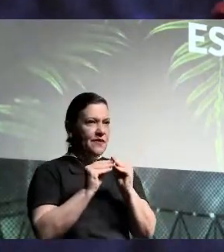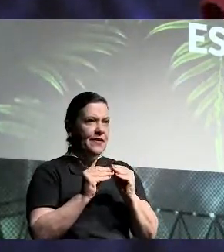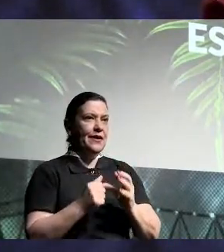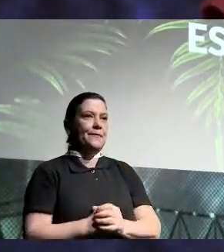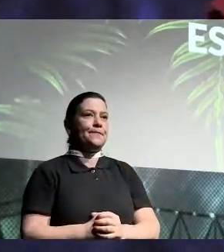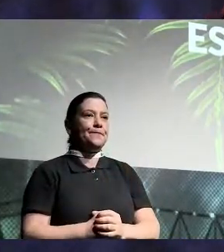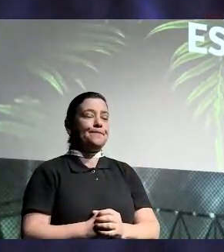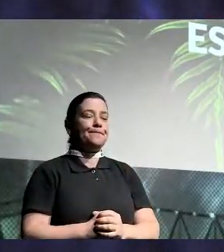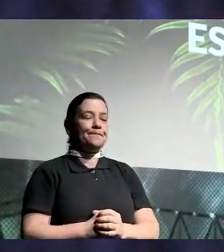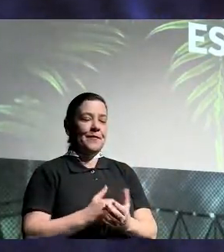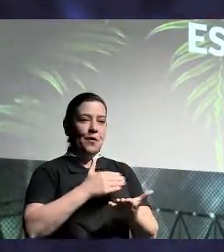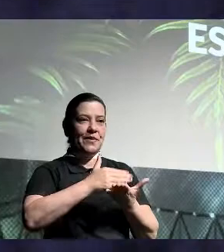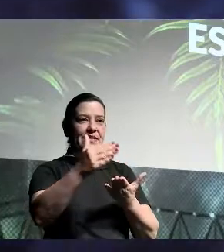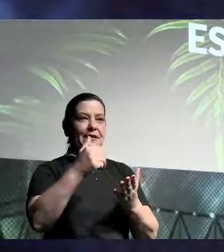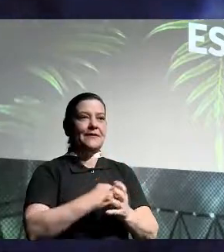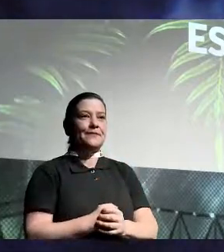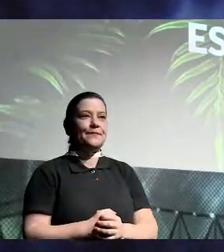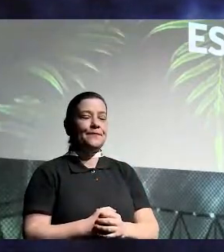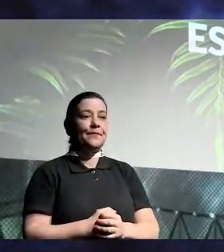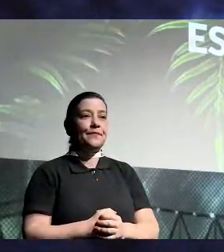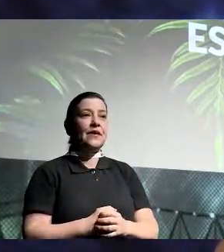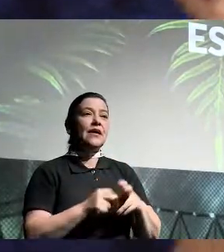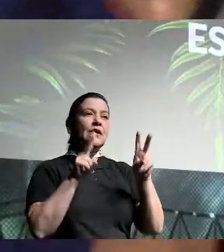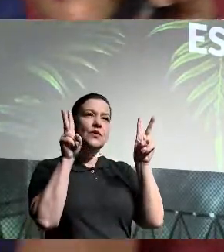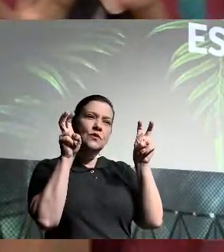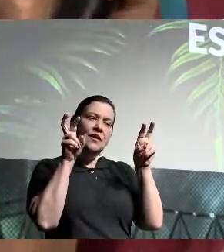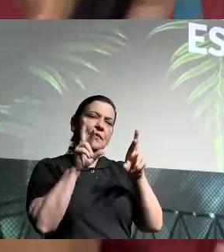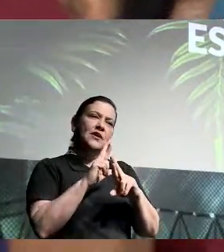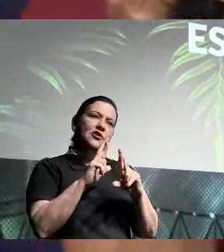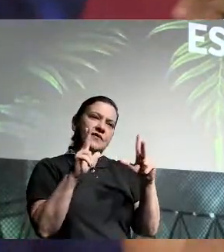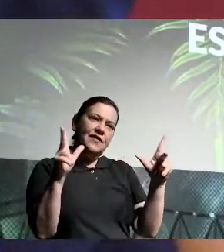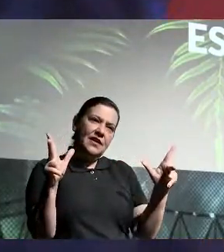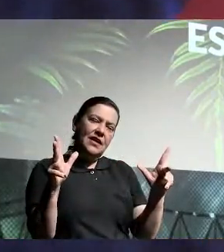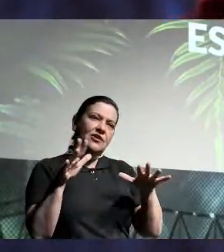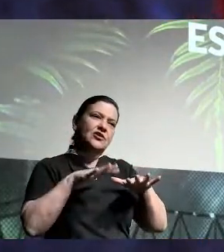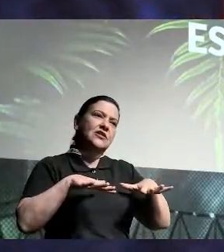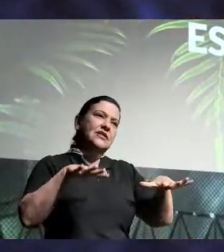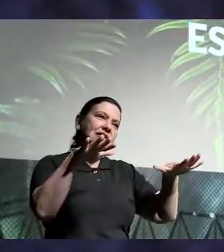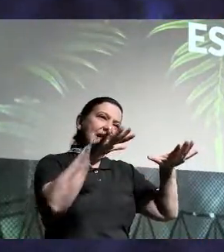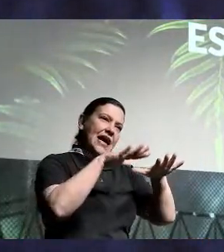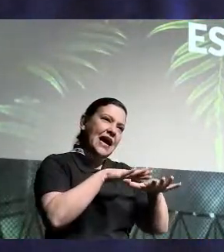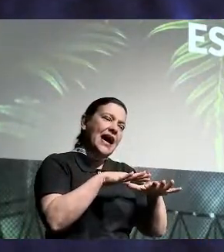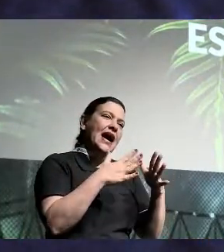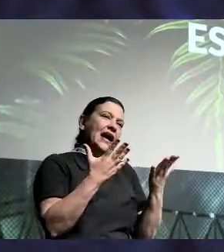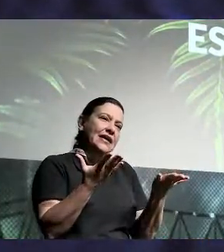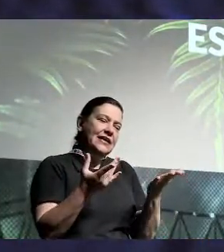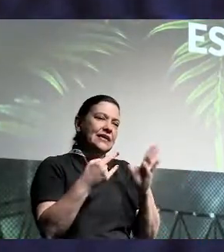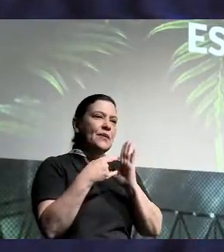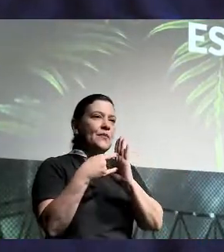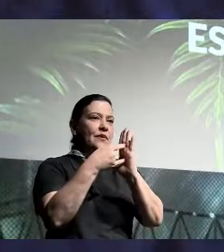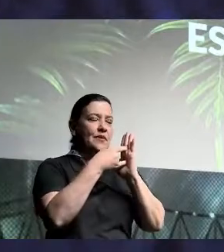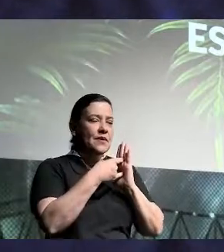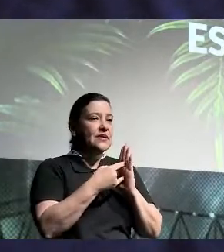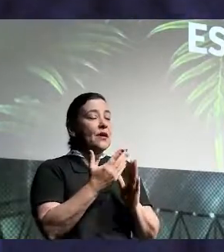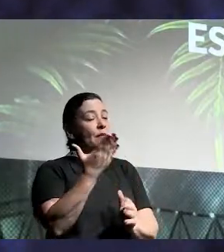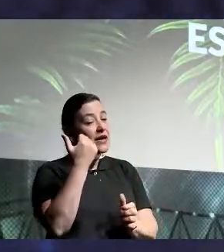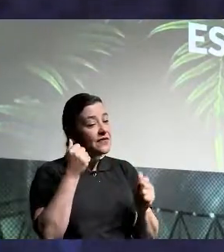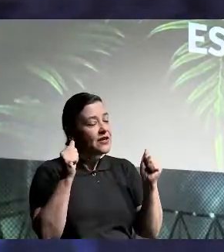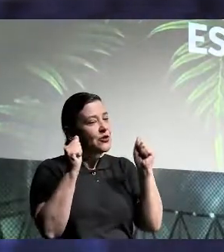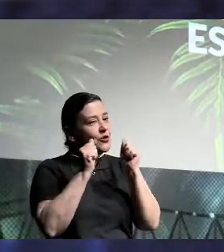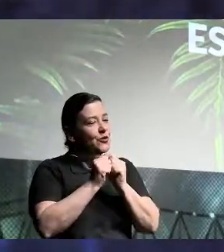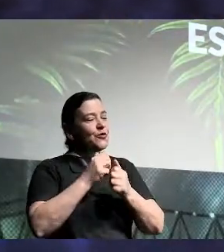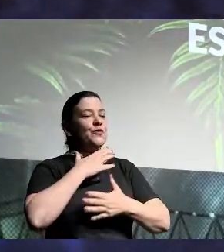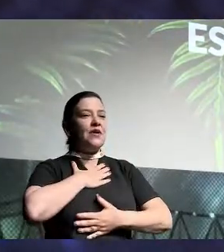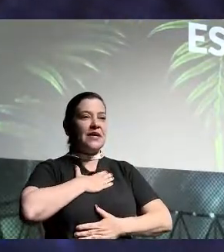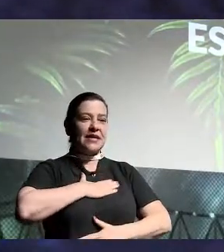Então, vamos lá. O assunto é um pouquinho diferente da parte de programação, que estava rolando aqui, mas vem comigo, respira